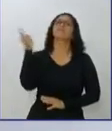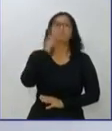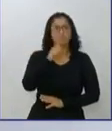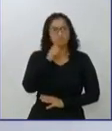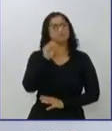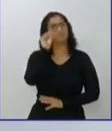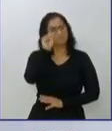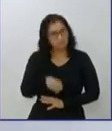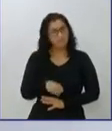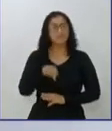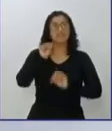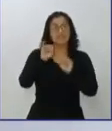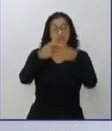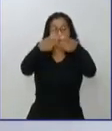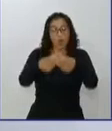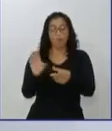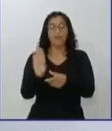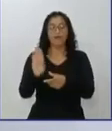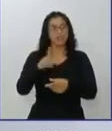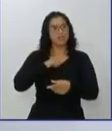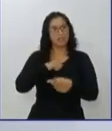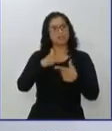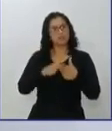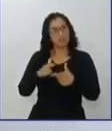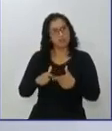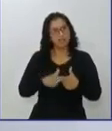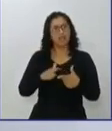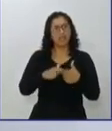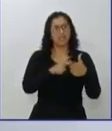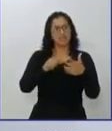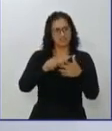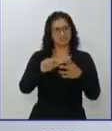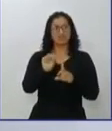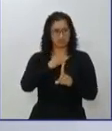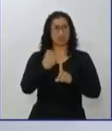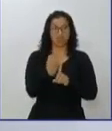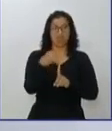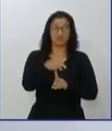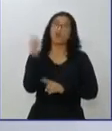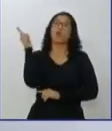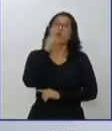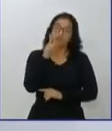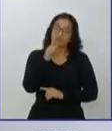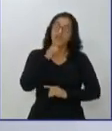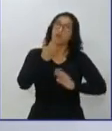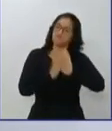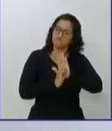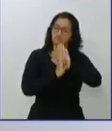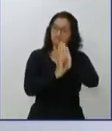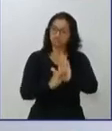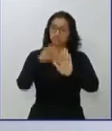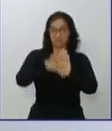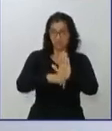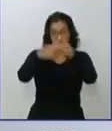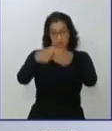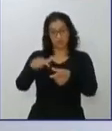que tenha problemas sociais, com violência, com drogas, você acaba criando um polo de bons exemplos naquele município,